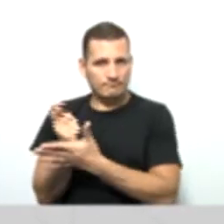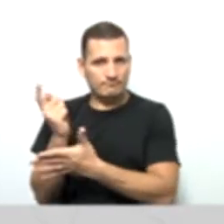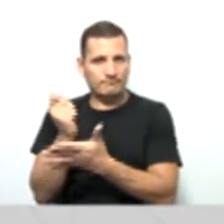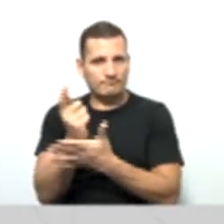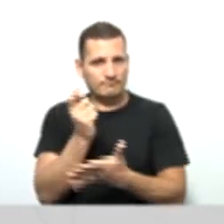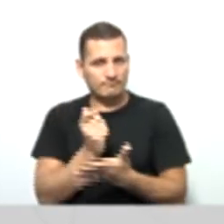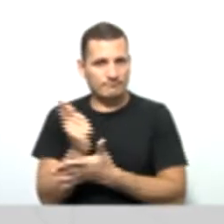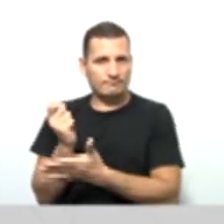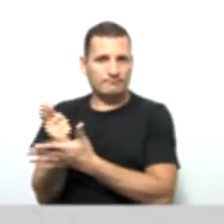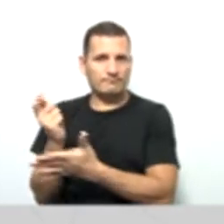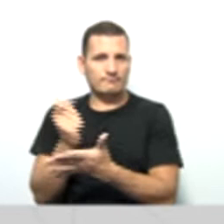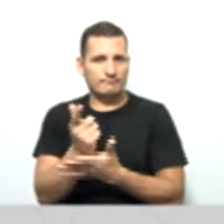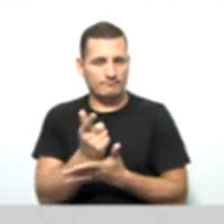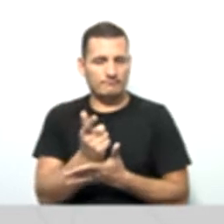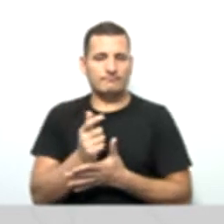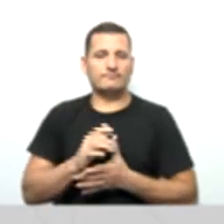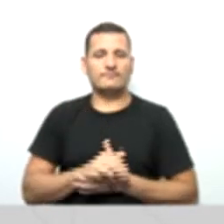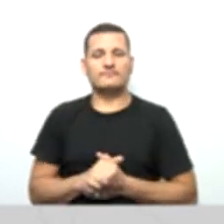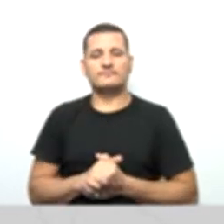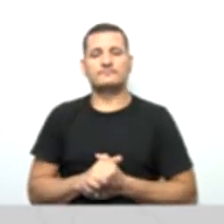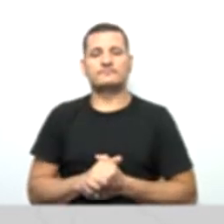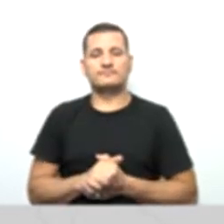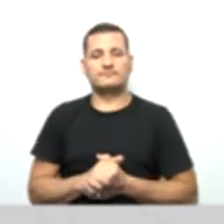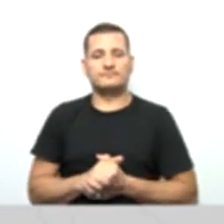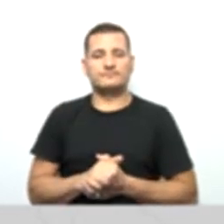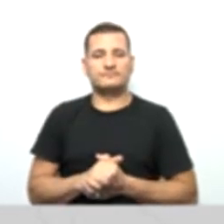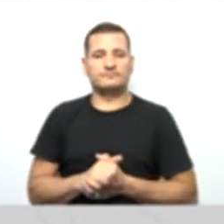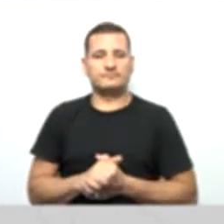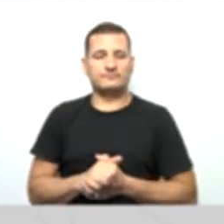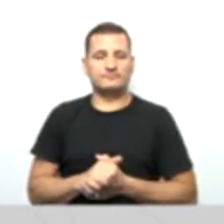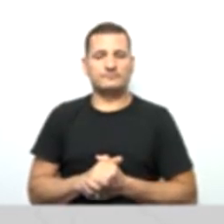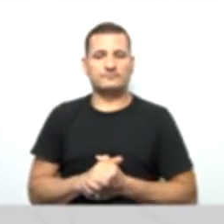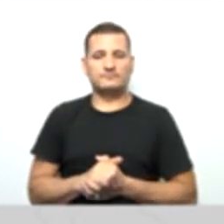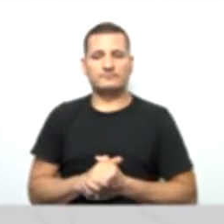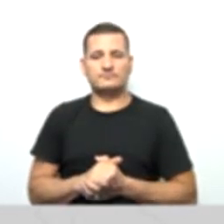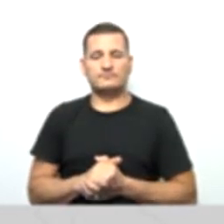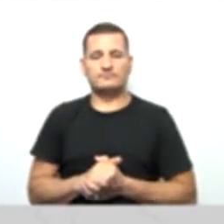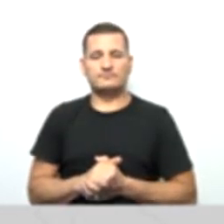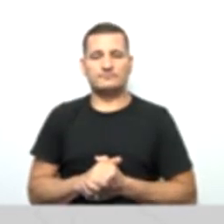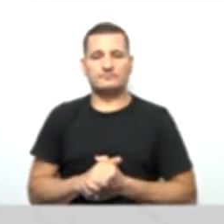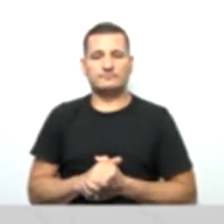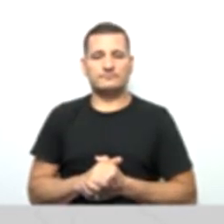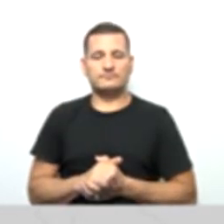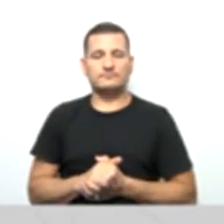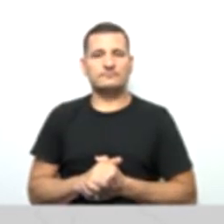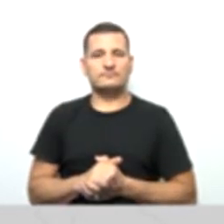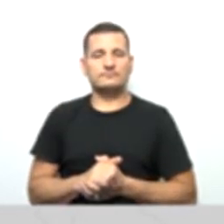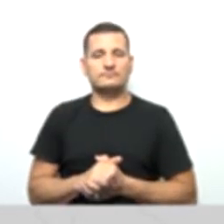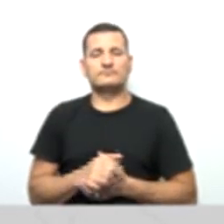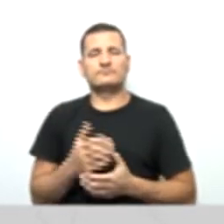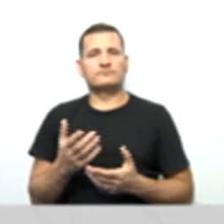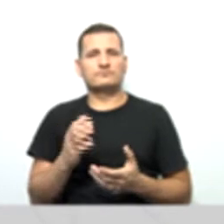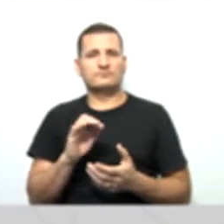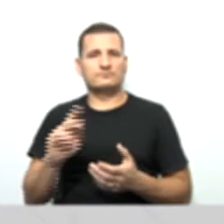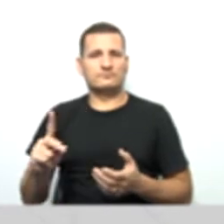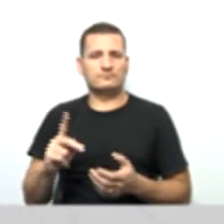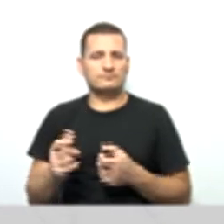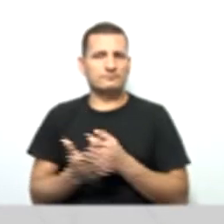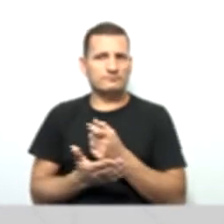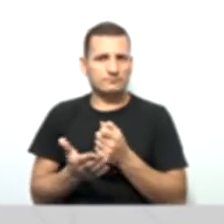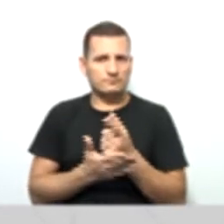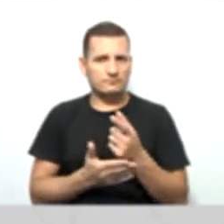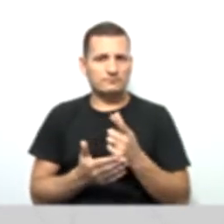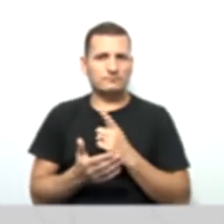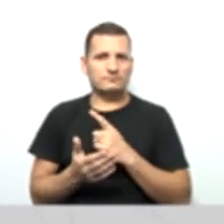estar pagando aquela conta que a cooperativa tem, que ela precisa estar